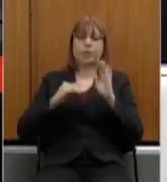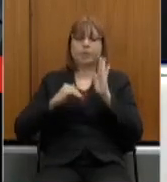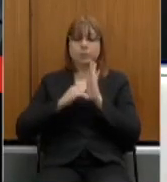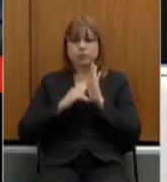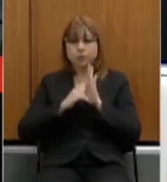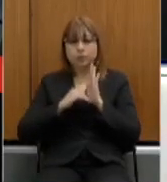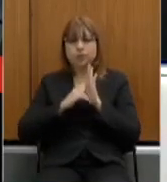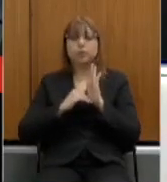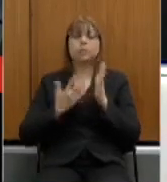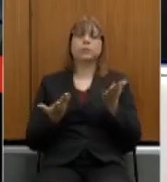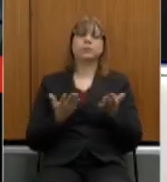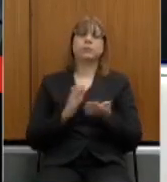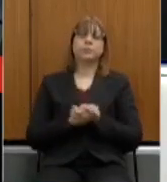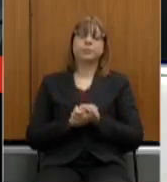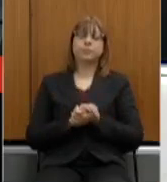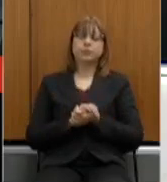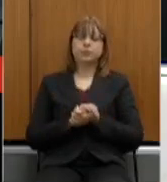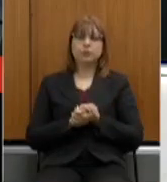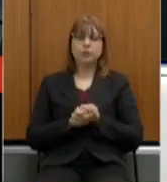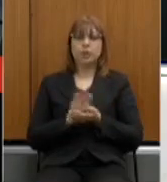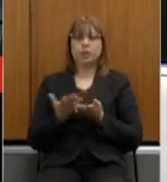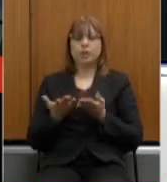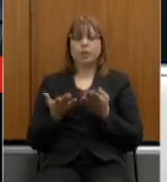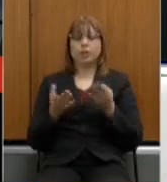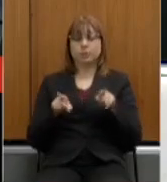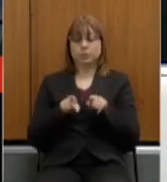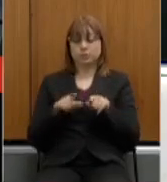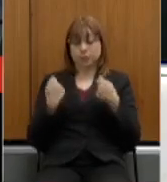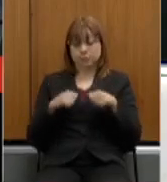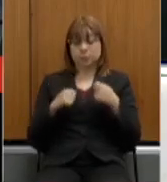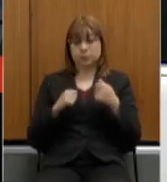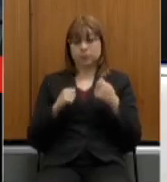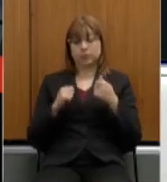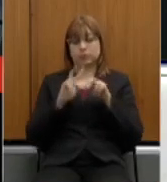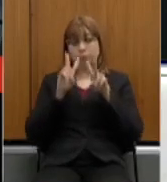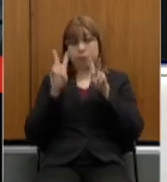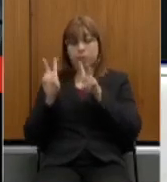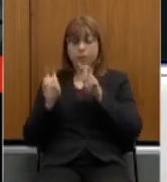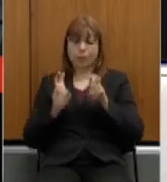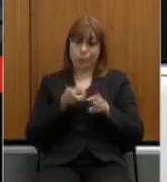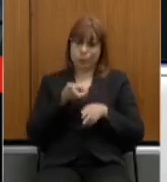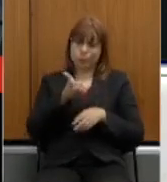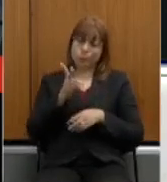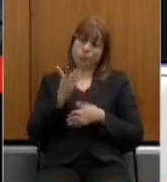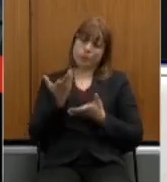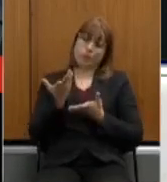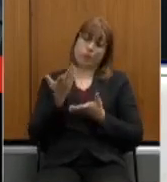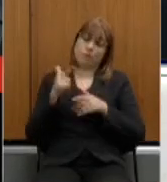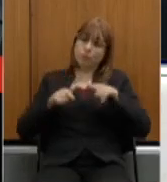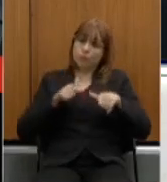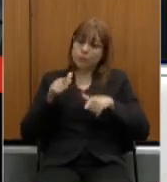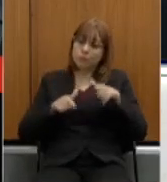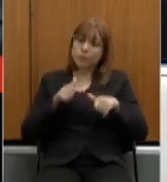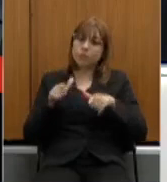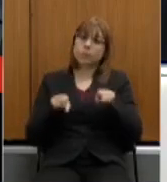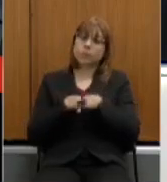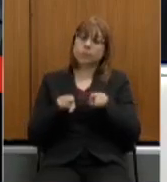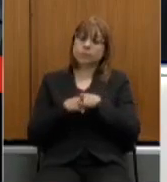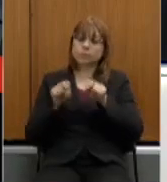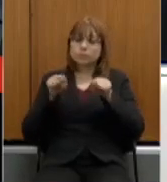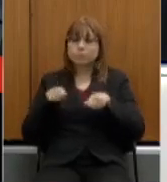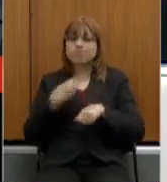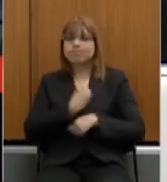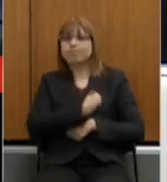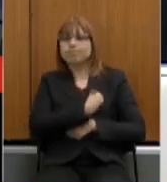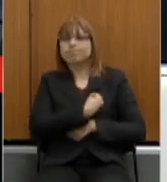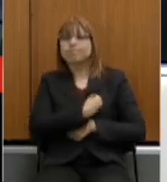e nós temos que enfrentar os temas mantendo o nosso trabalho mantendo a possibilidade da participação